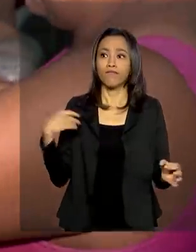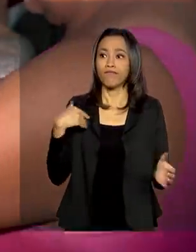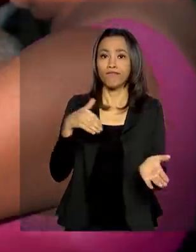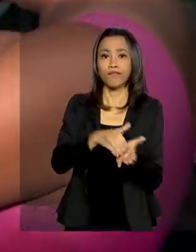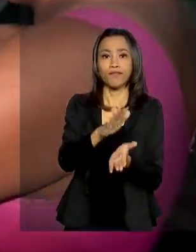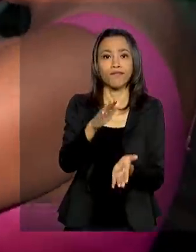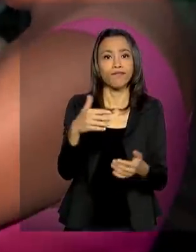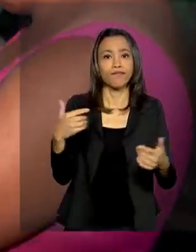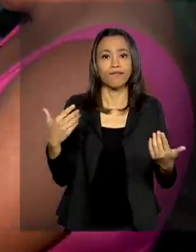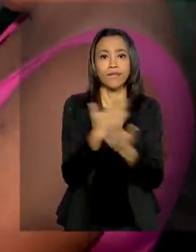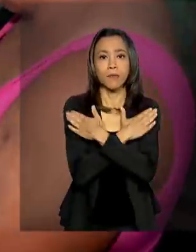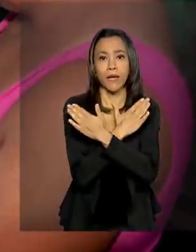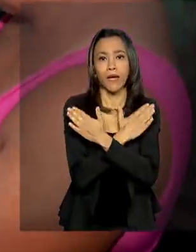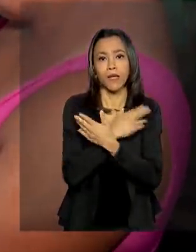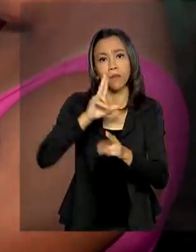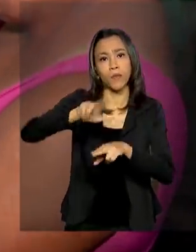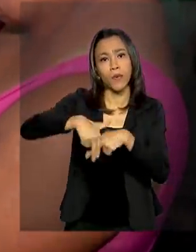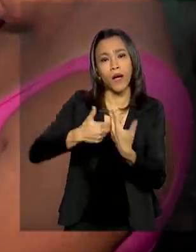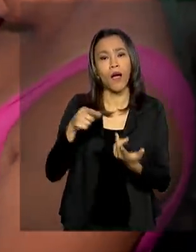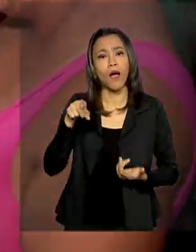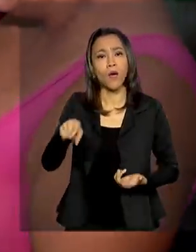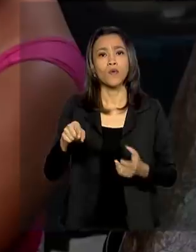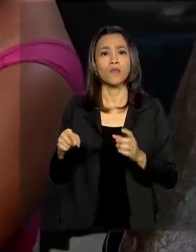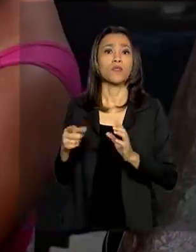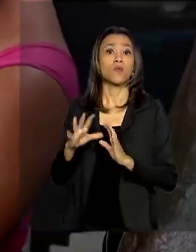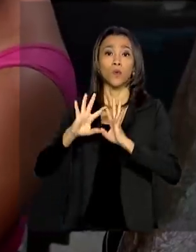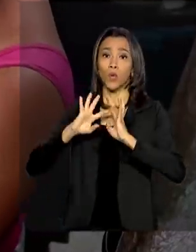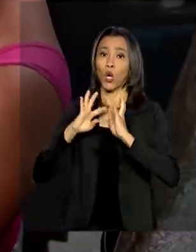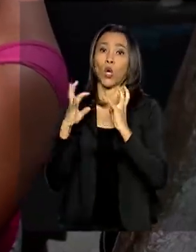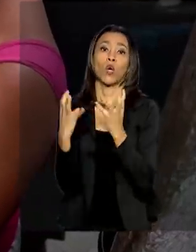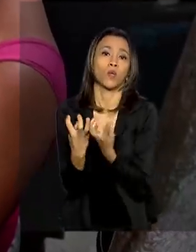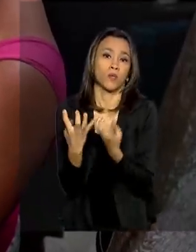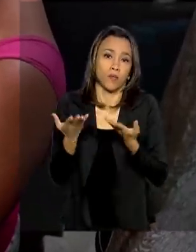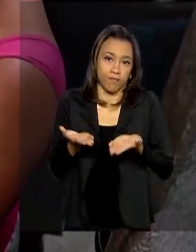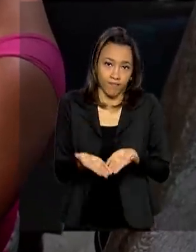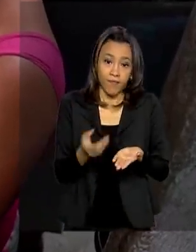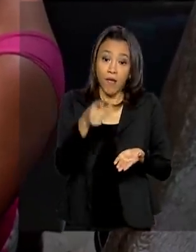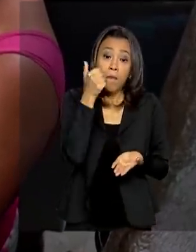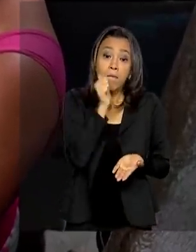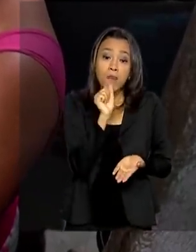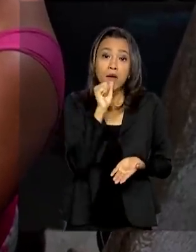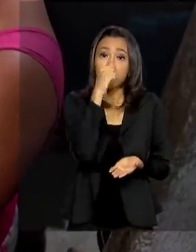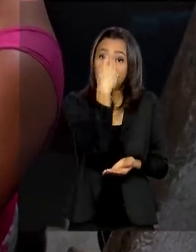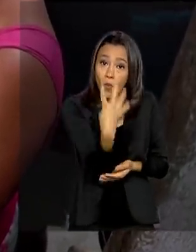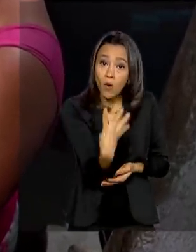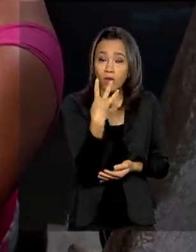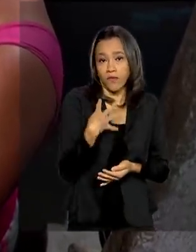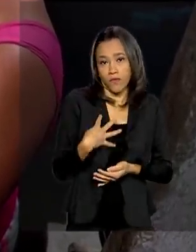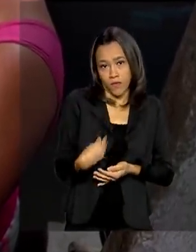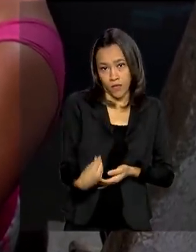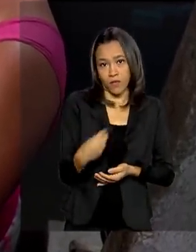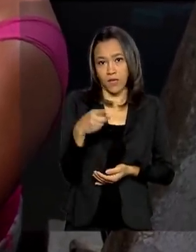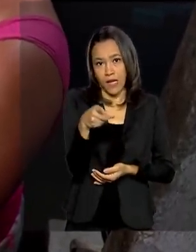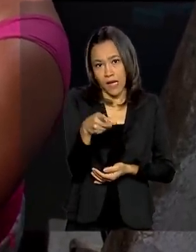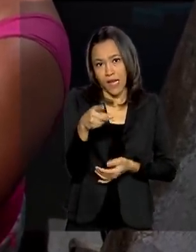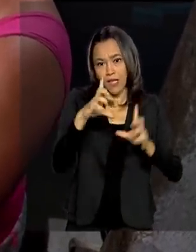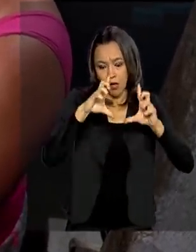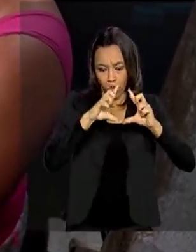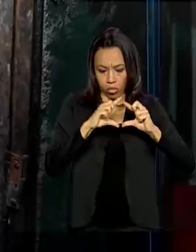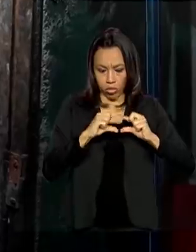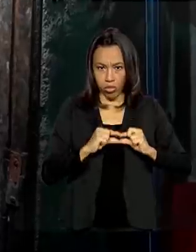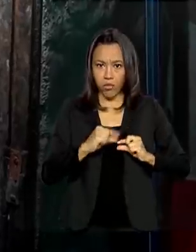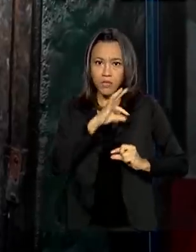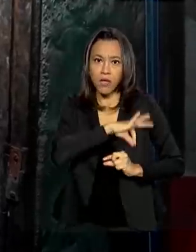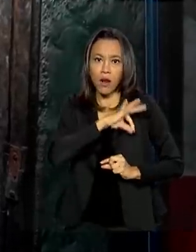distanciamento social do estado por causa do coronavírus. Mãe de quatro filhos, ela viu a renda diminuir